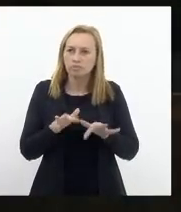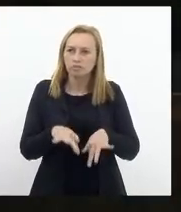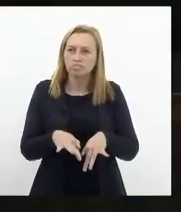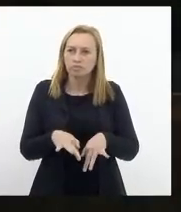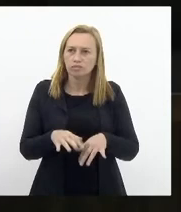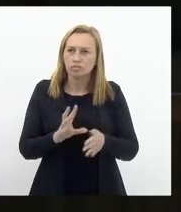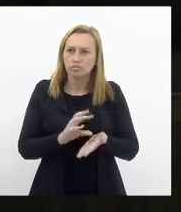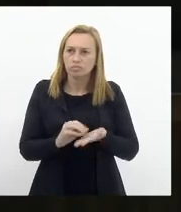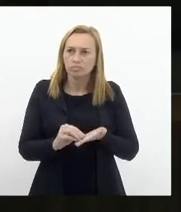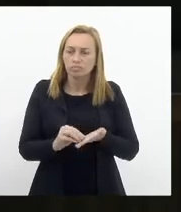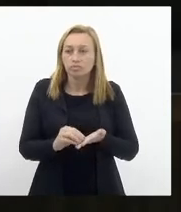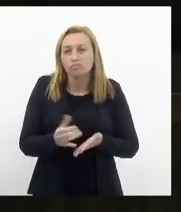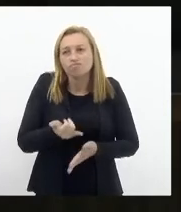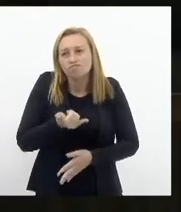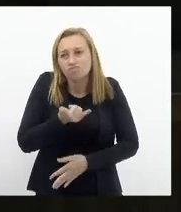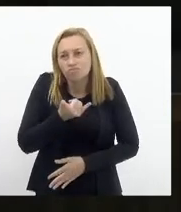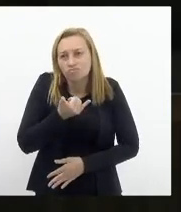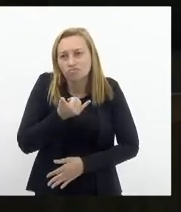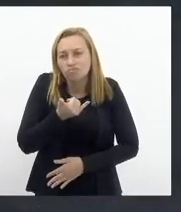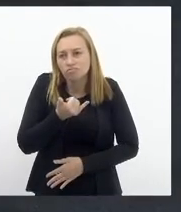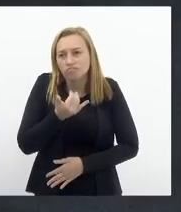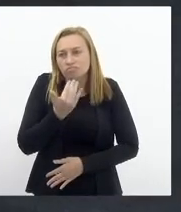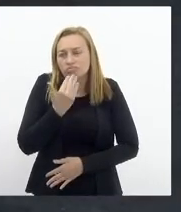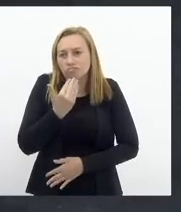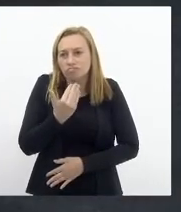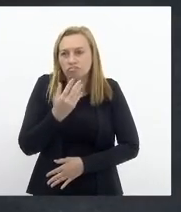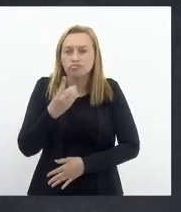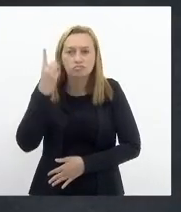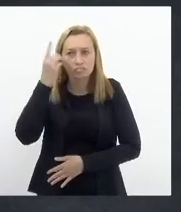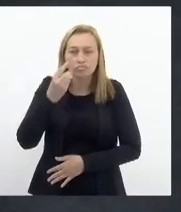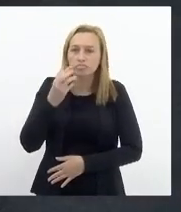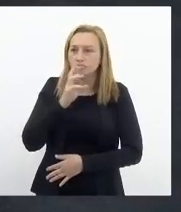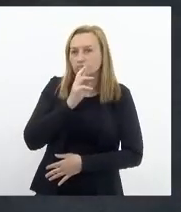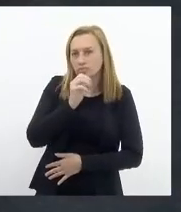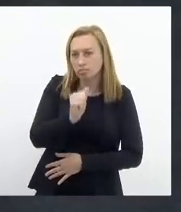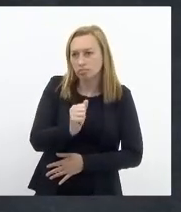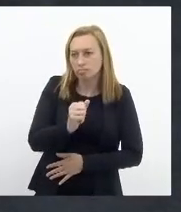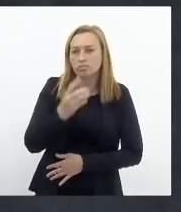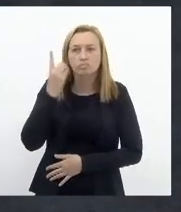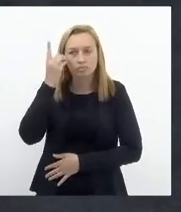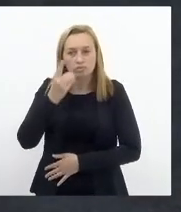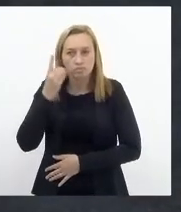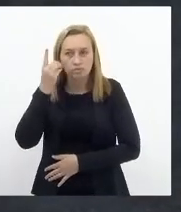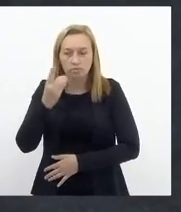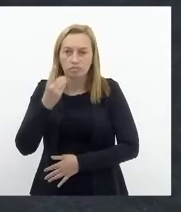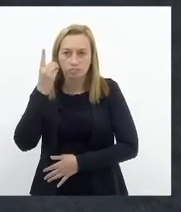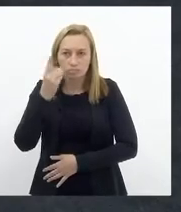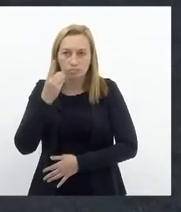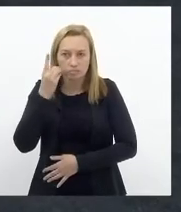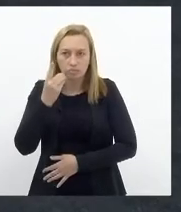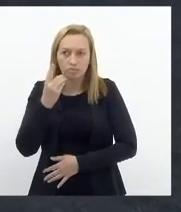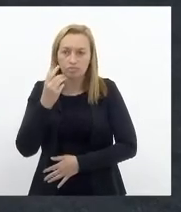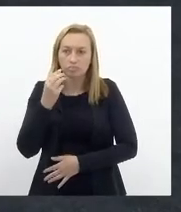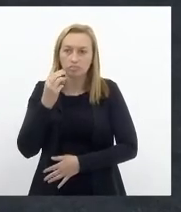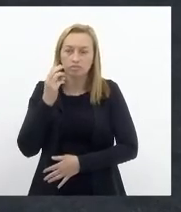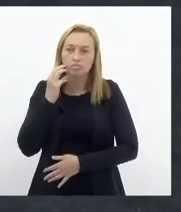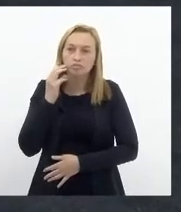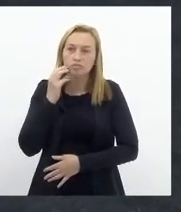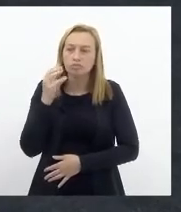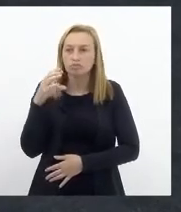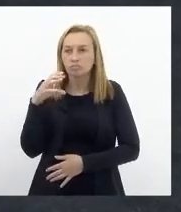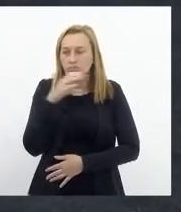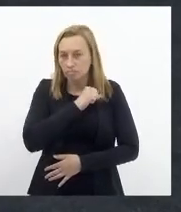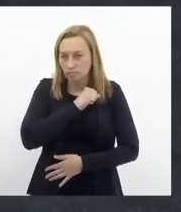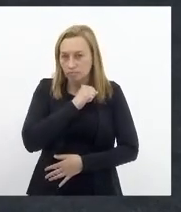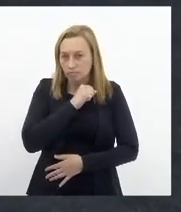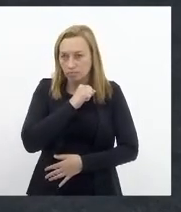Então eu vou ser antipática, deputado Rodrigo, deputado Valdeque, pedir que a gente faça uma discussão breve para a gente imediatamente